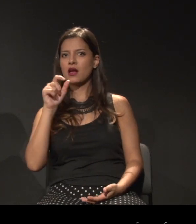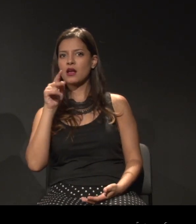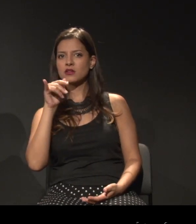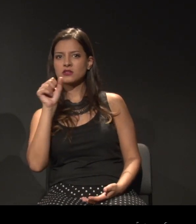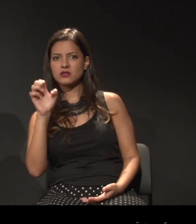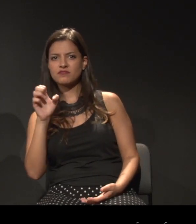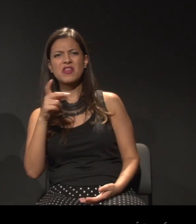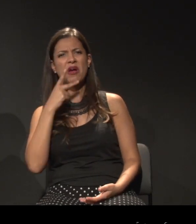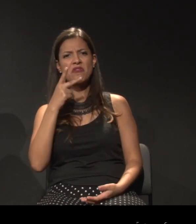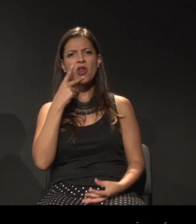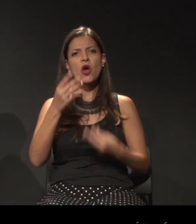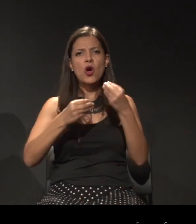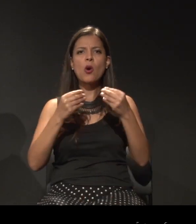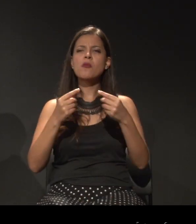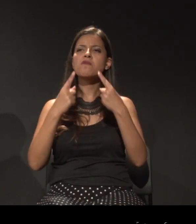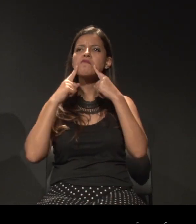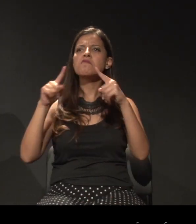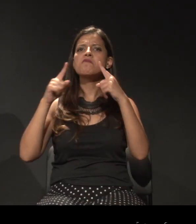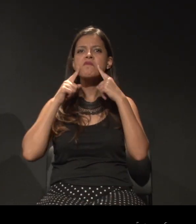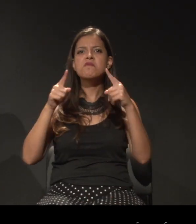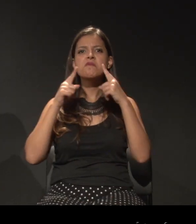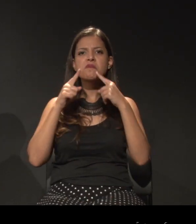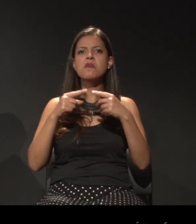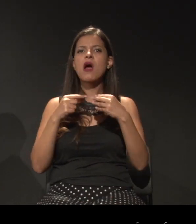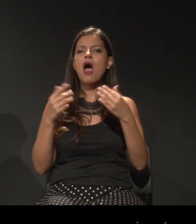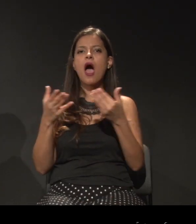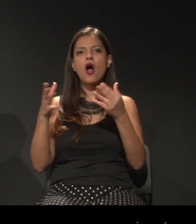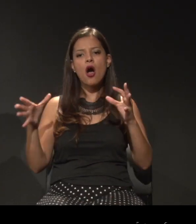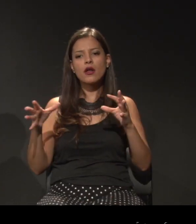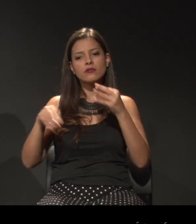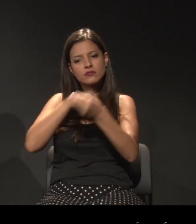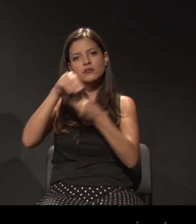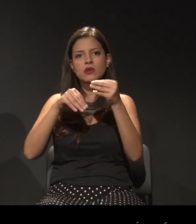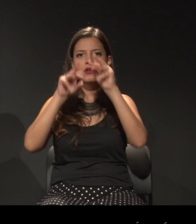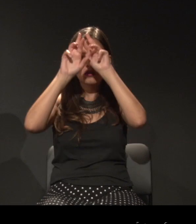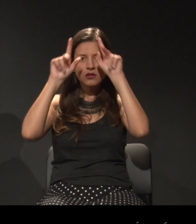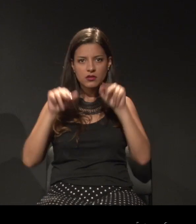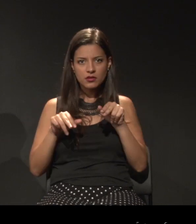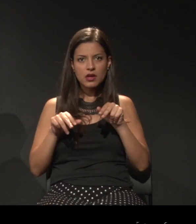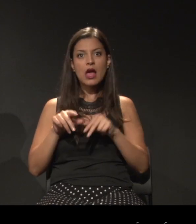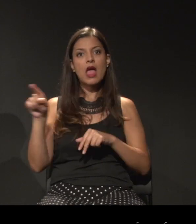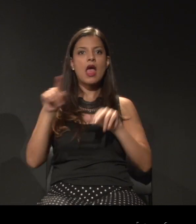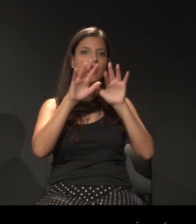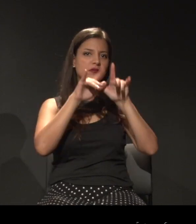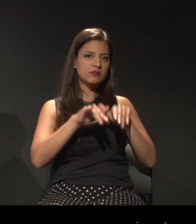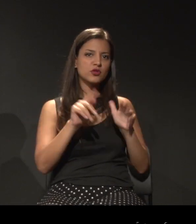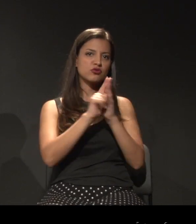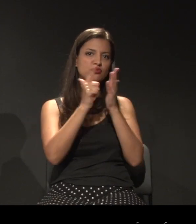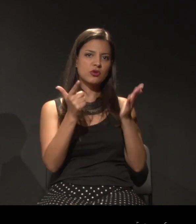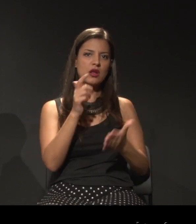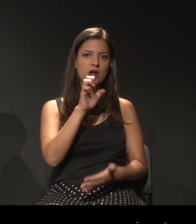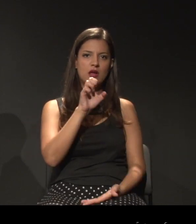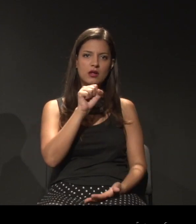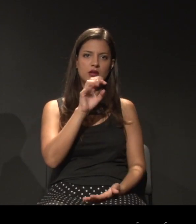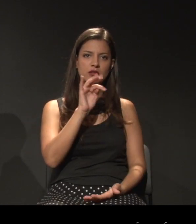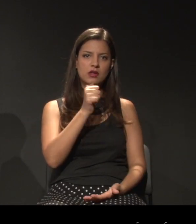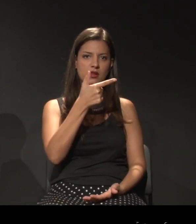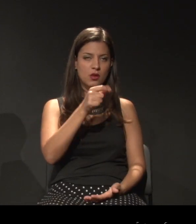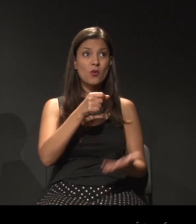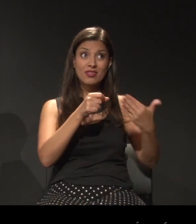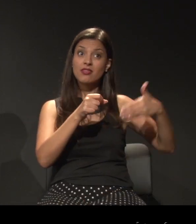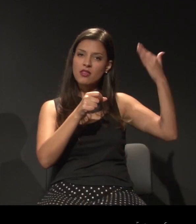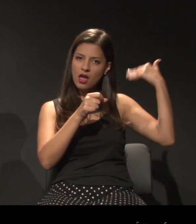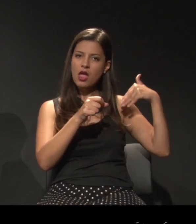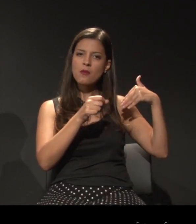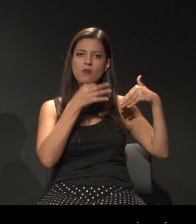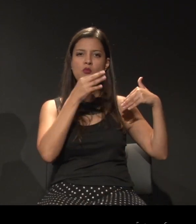racialização da reivindicação. Foi uma crítica que ela escreveu para o Estadão na época. Eu creio que ela